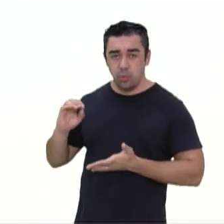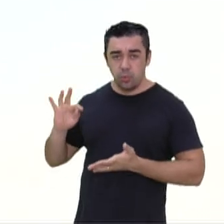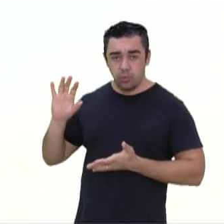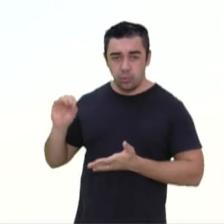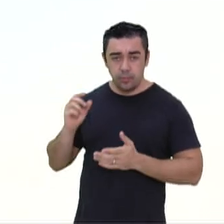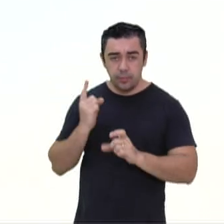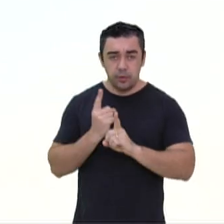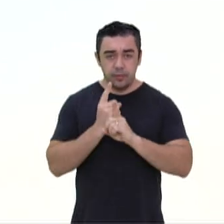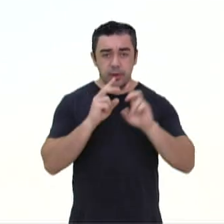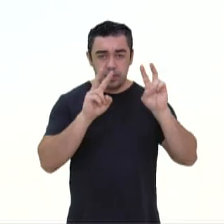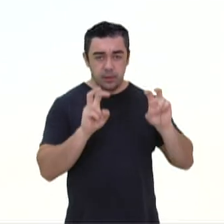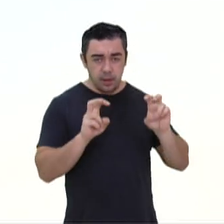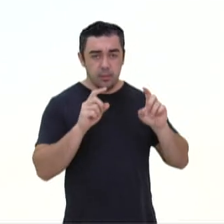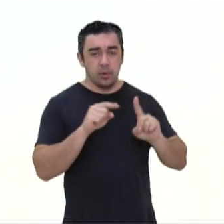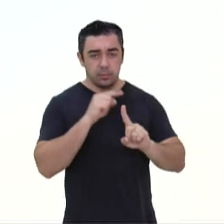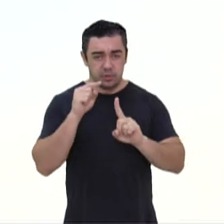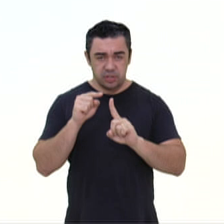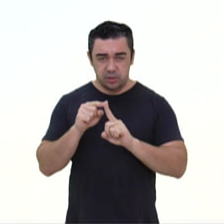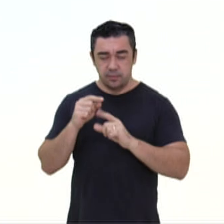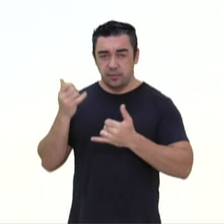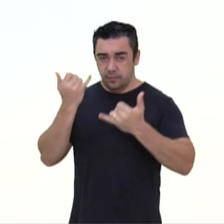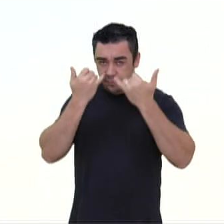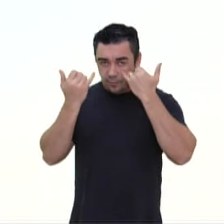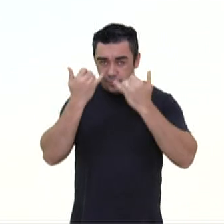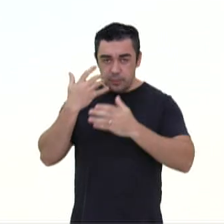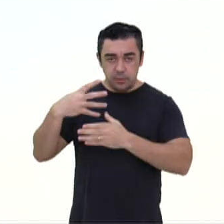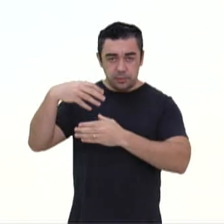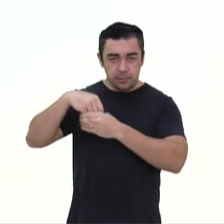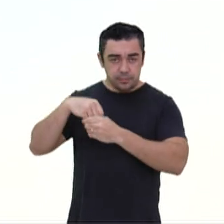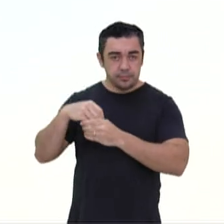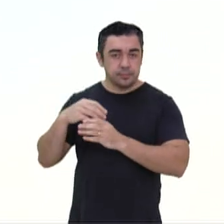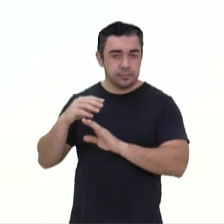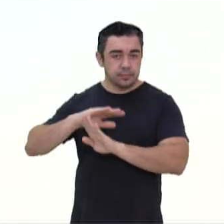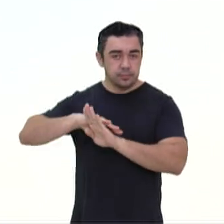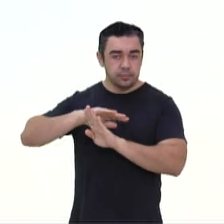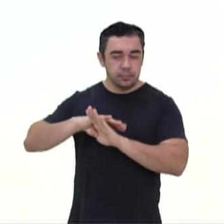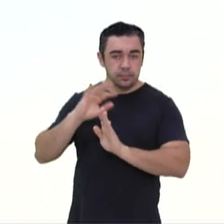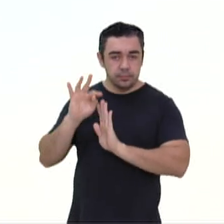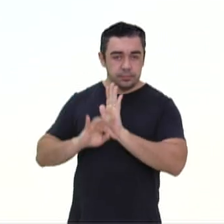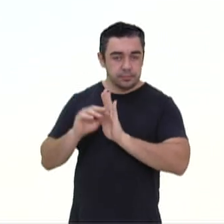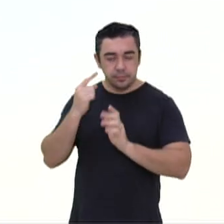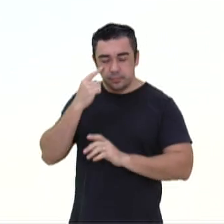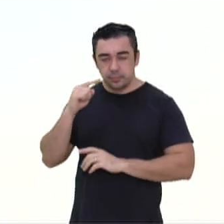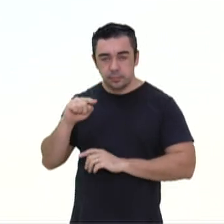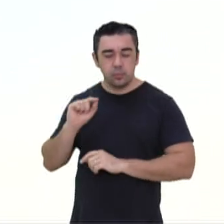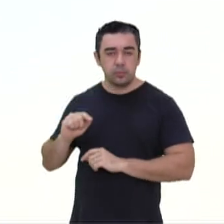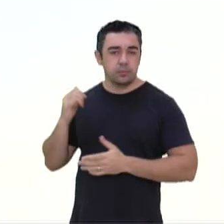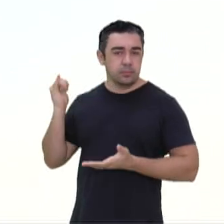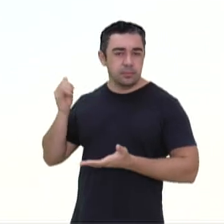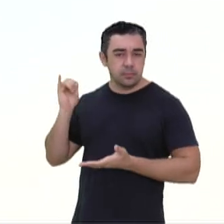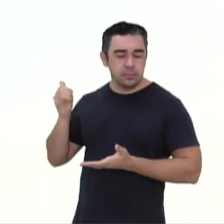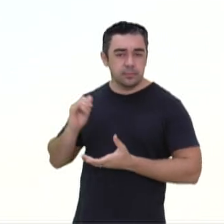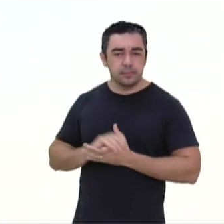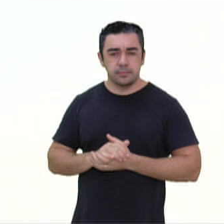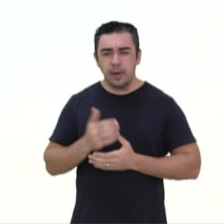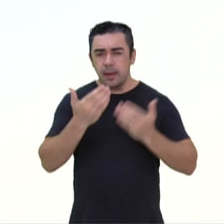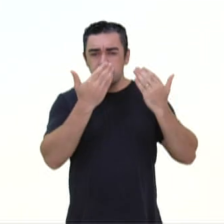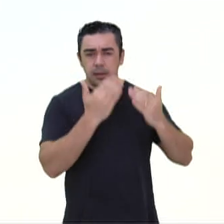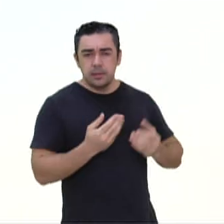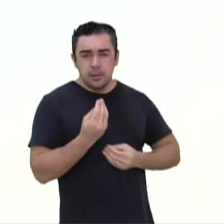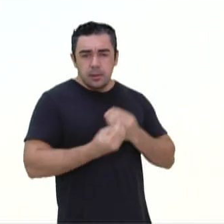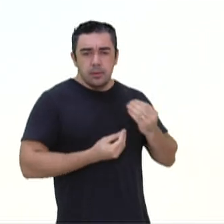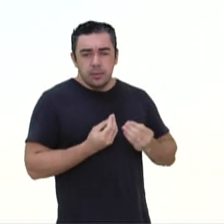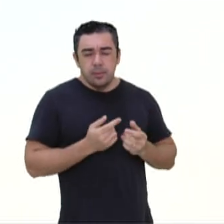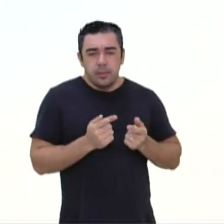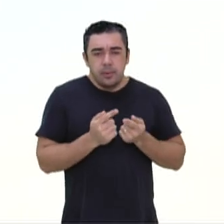tema, finalidade, informações implícitas e elementos básicos da narrativa, analisar como é feita a regência